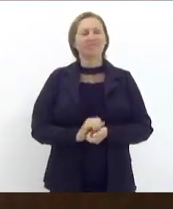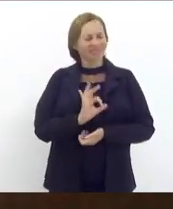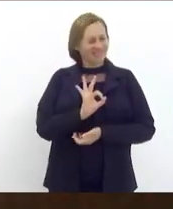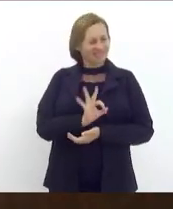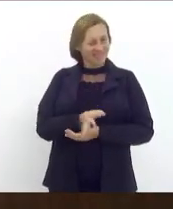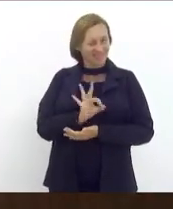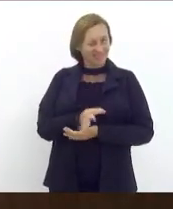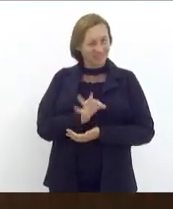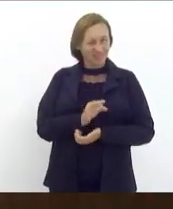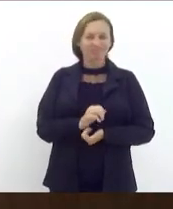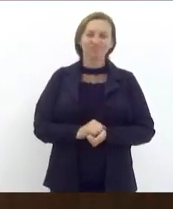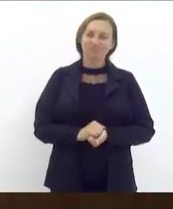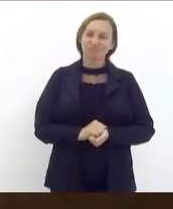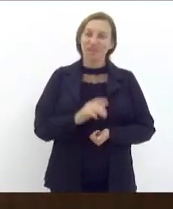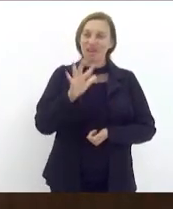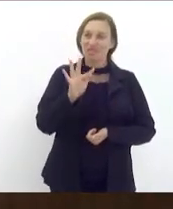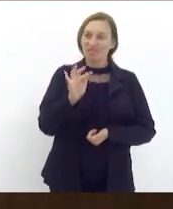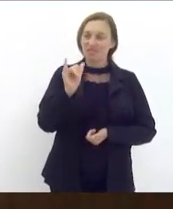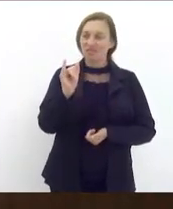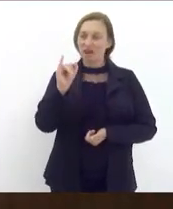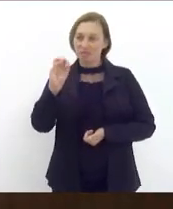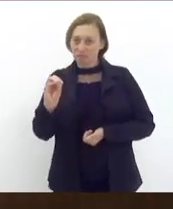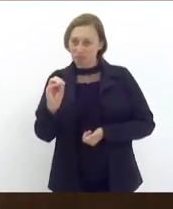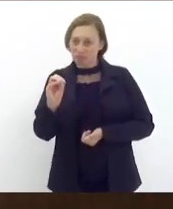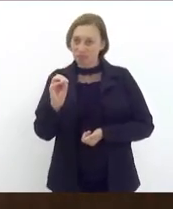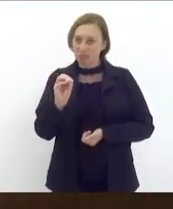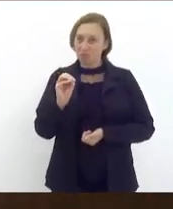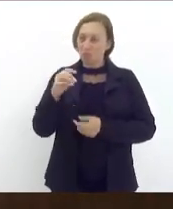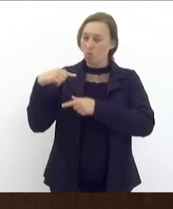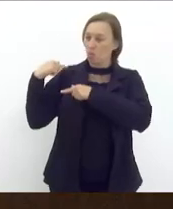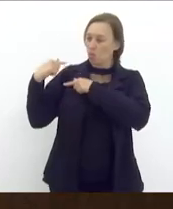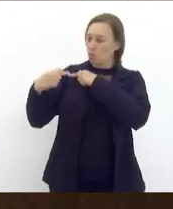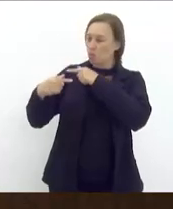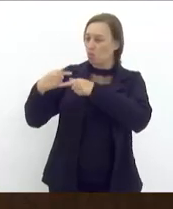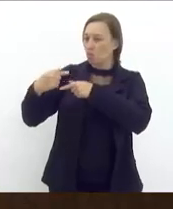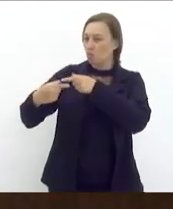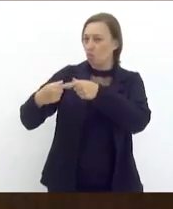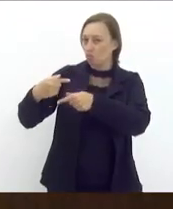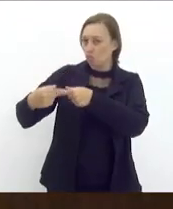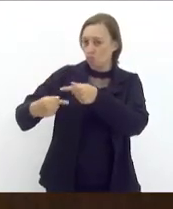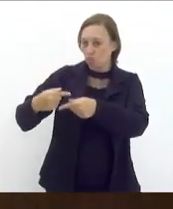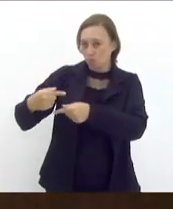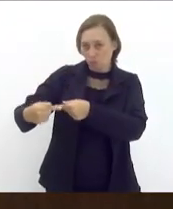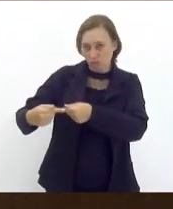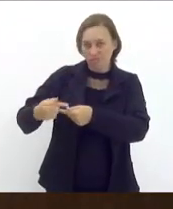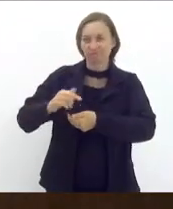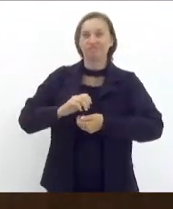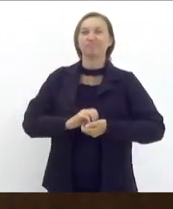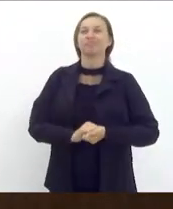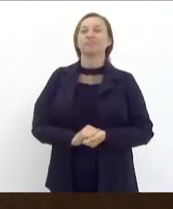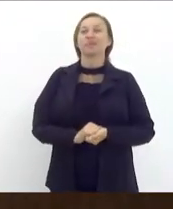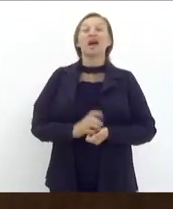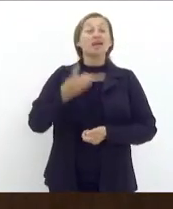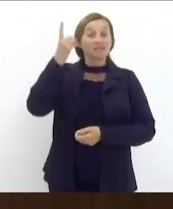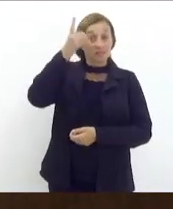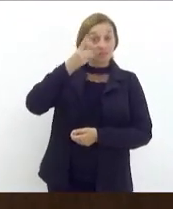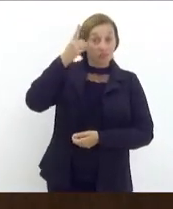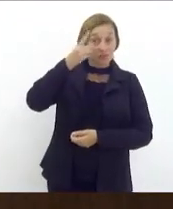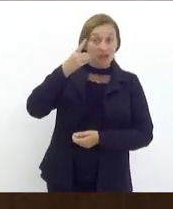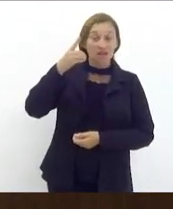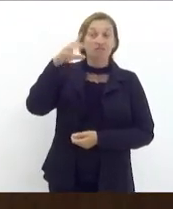Fábio Silva tem berço não é? Do saudoso deputado federal